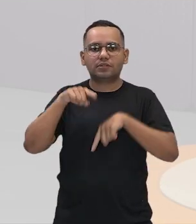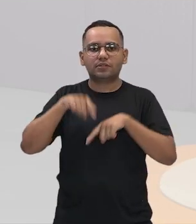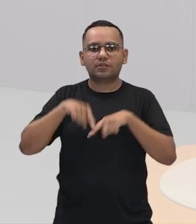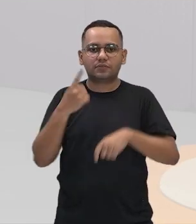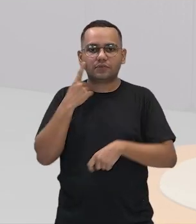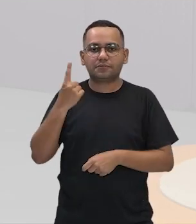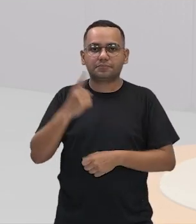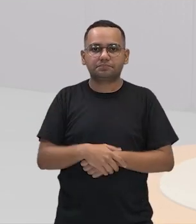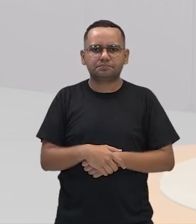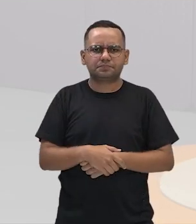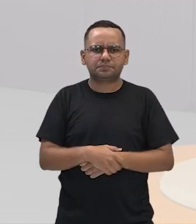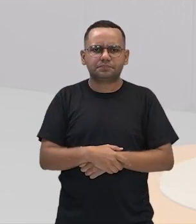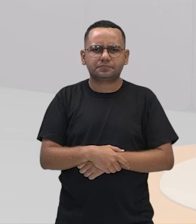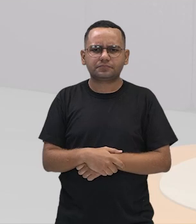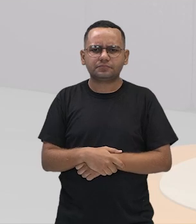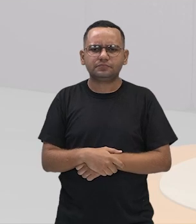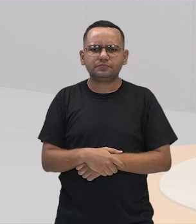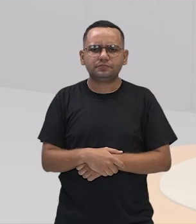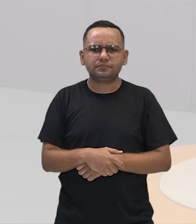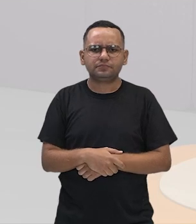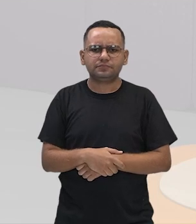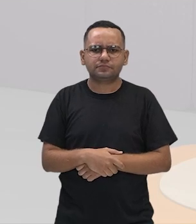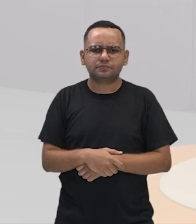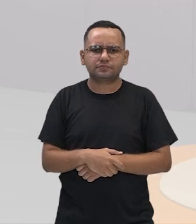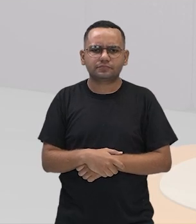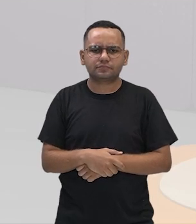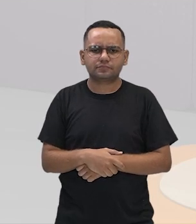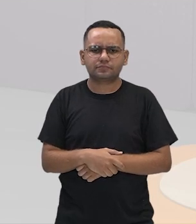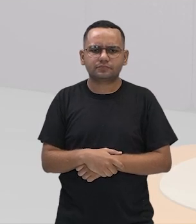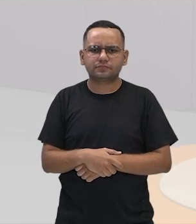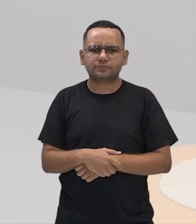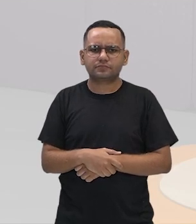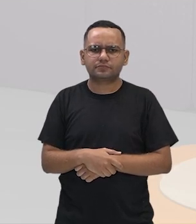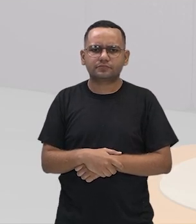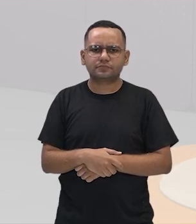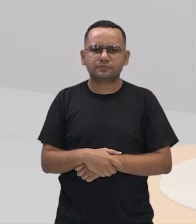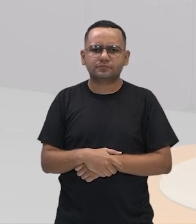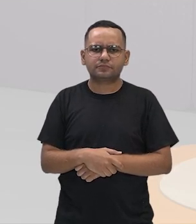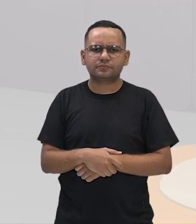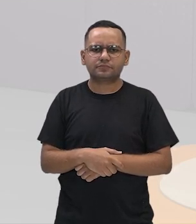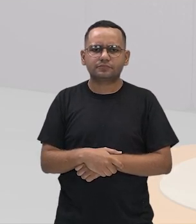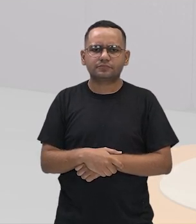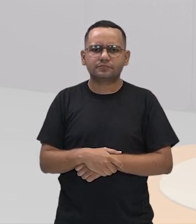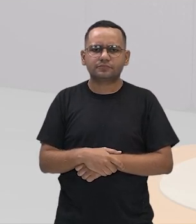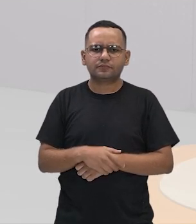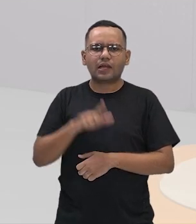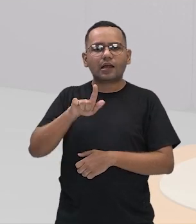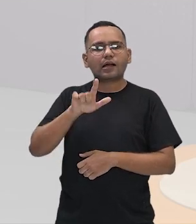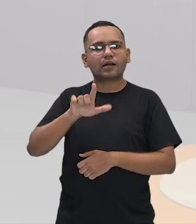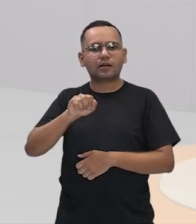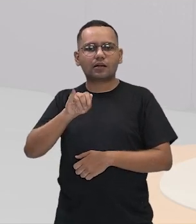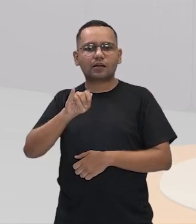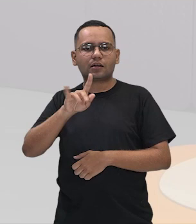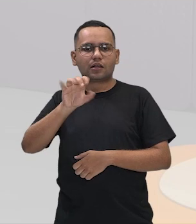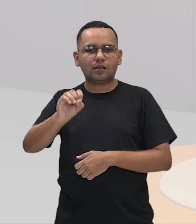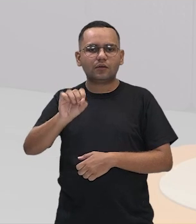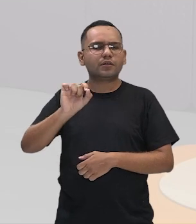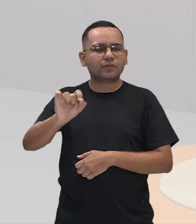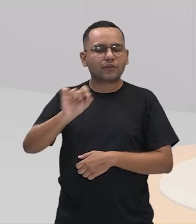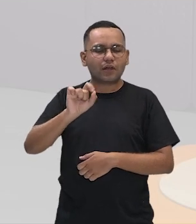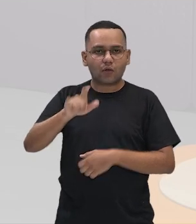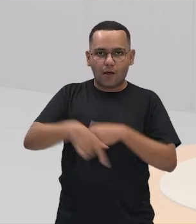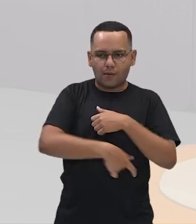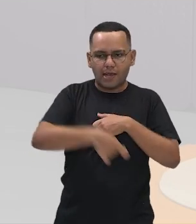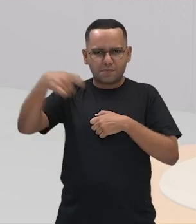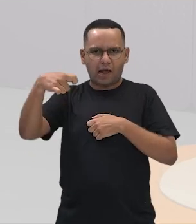Então, muito bem. O gládio. O gládio é uma espada curta utilizada na